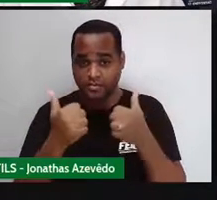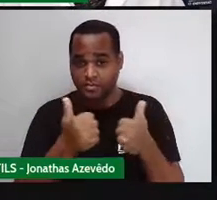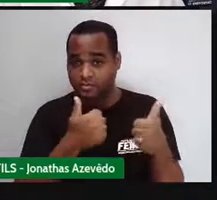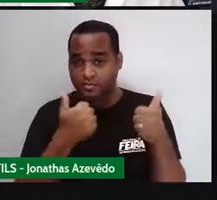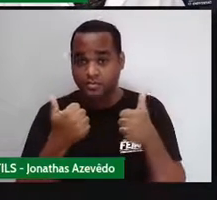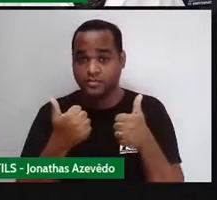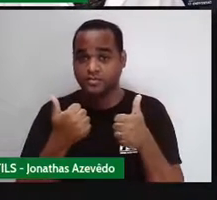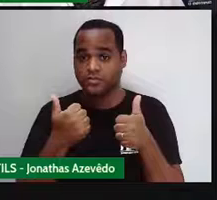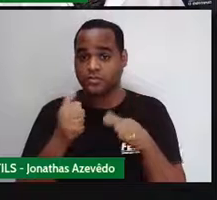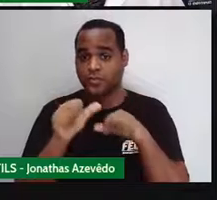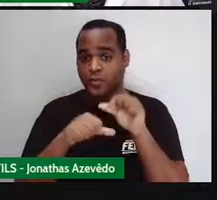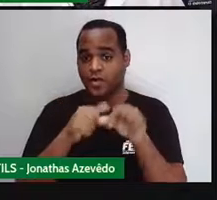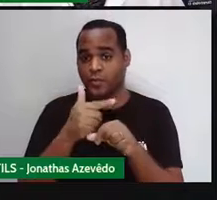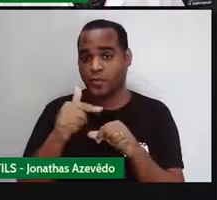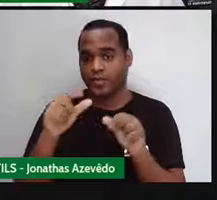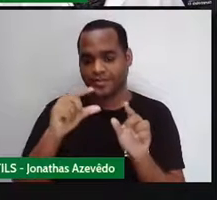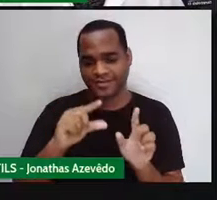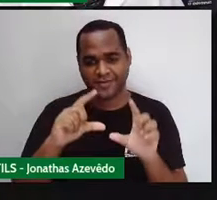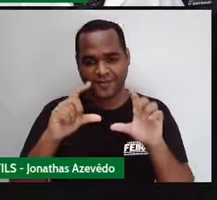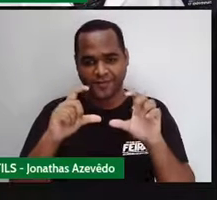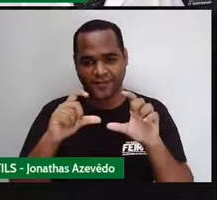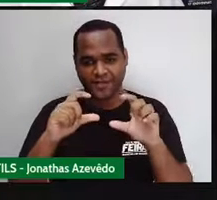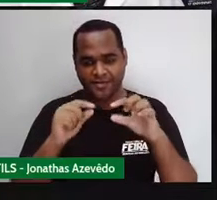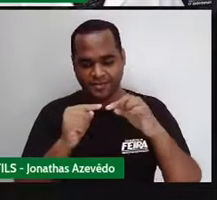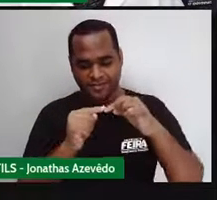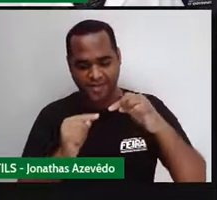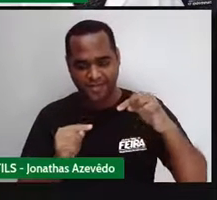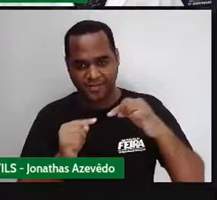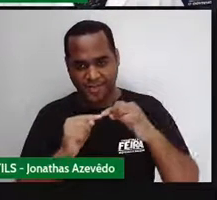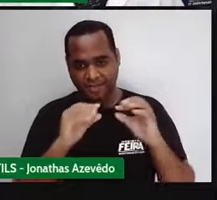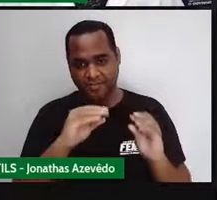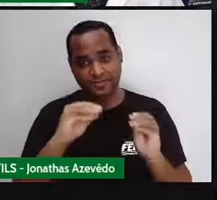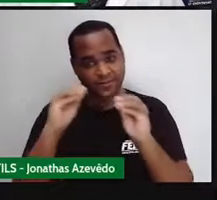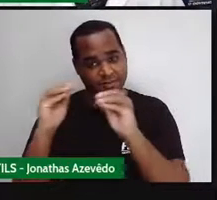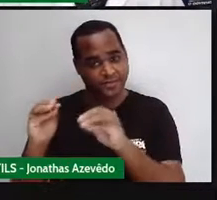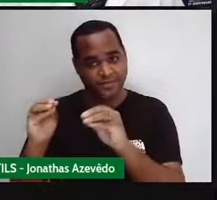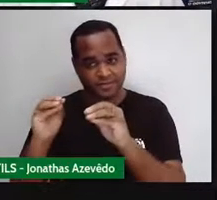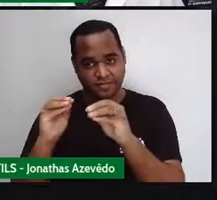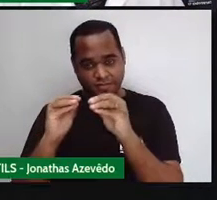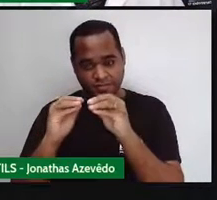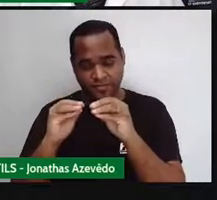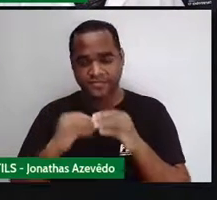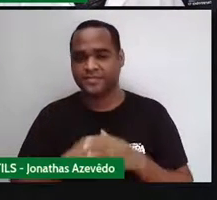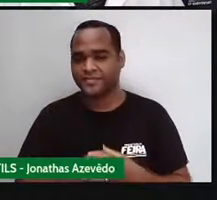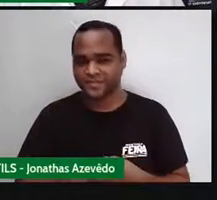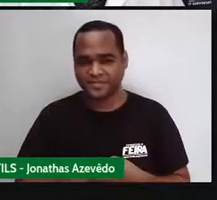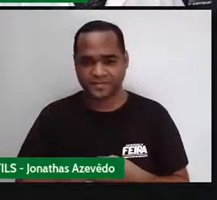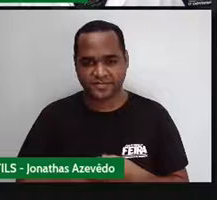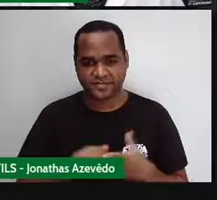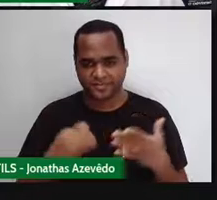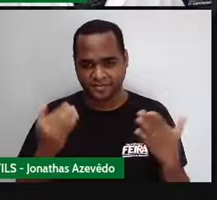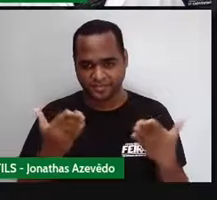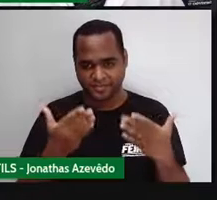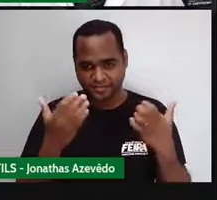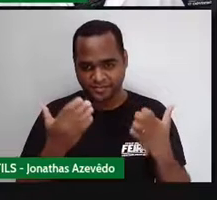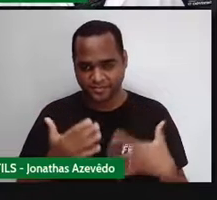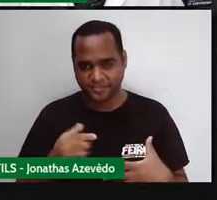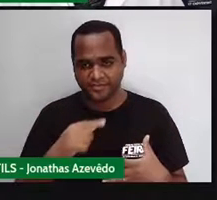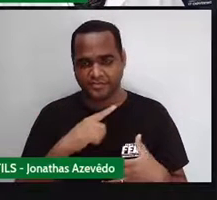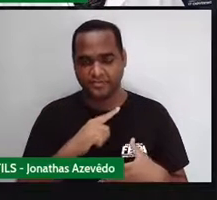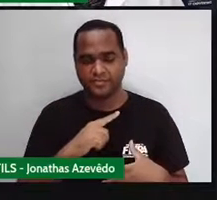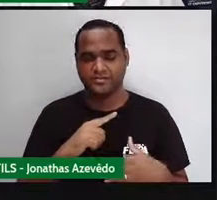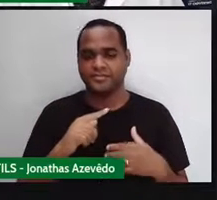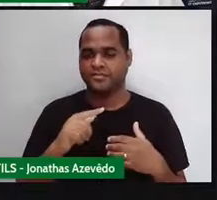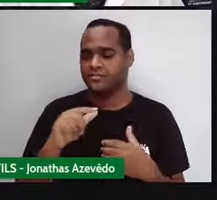essa outra partezinha da figura e vou botar aqui. E eu vou fazer, ó, um